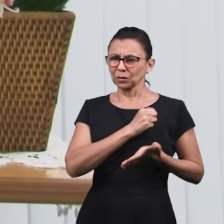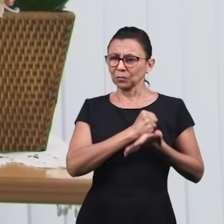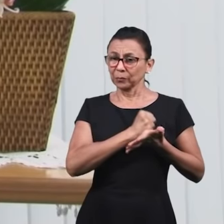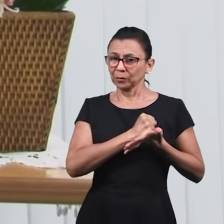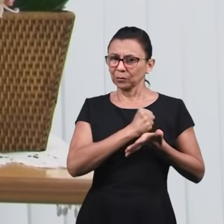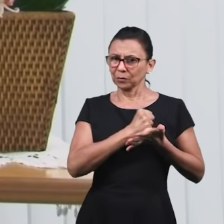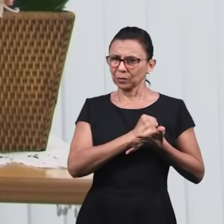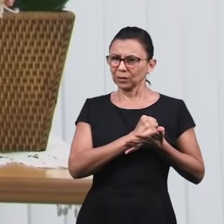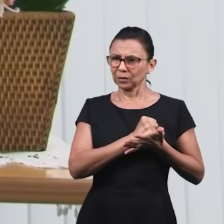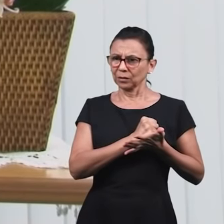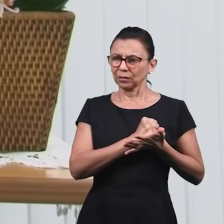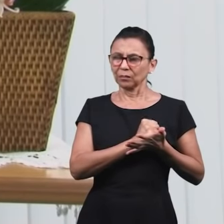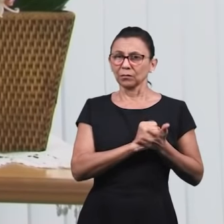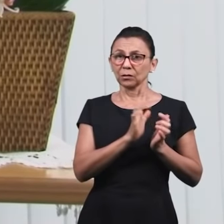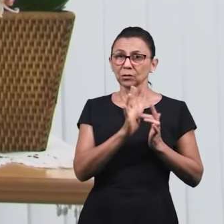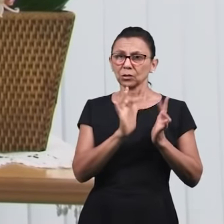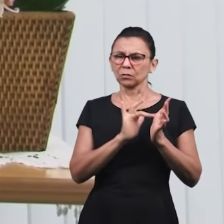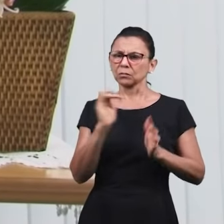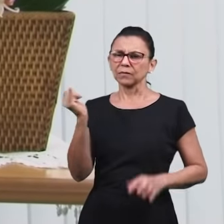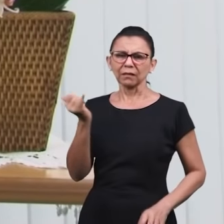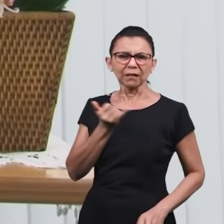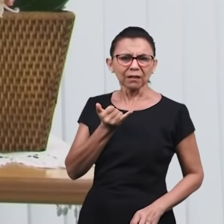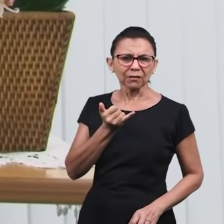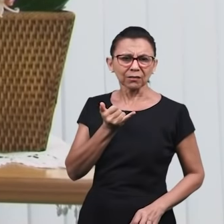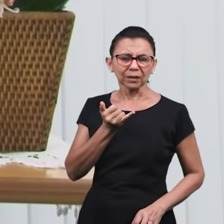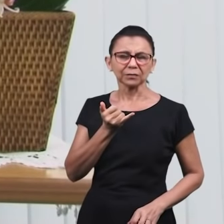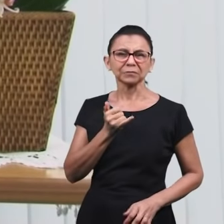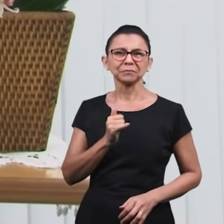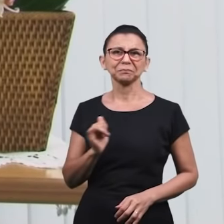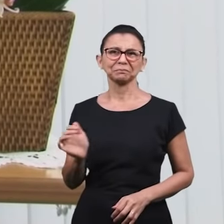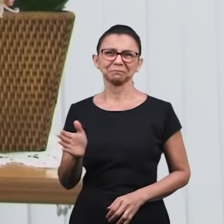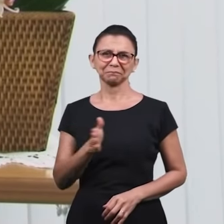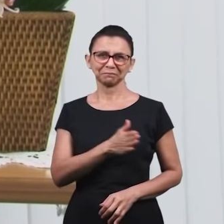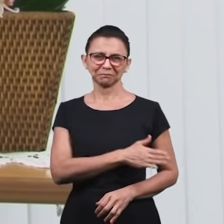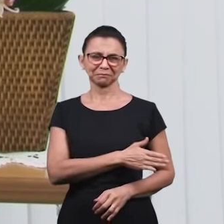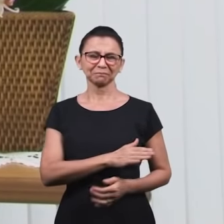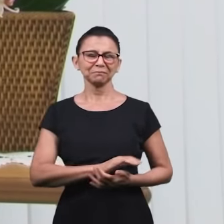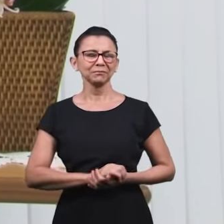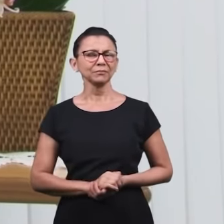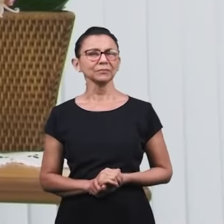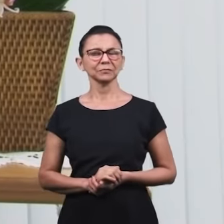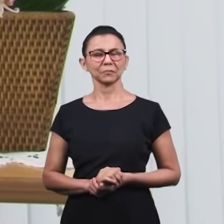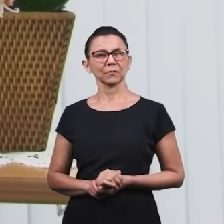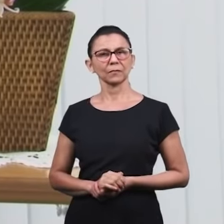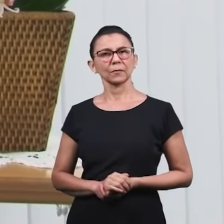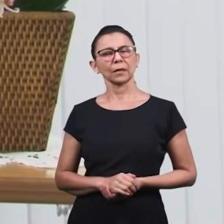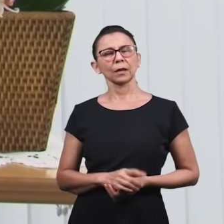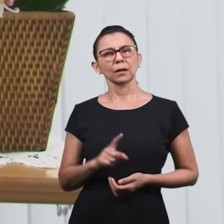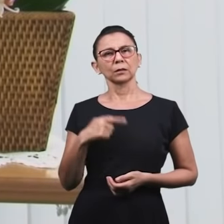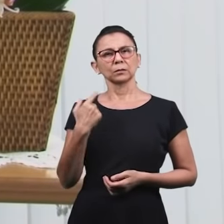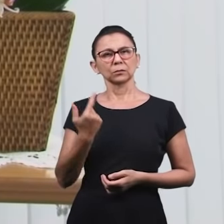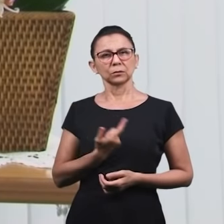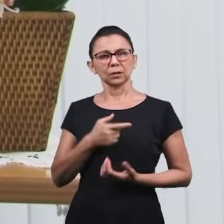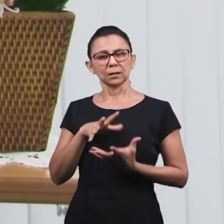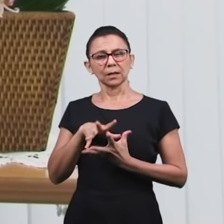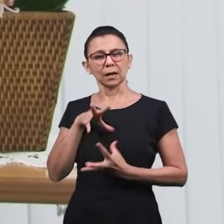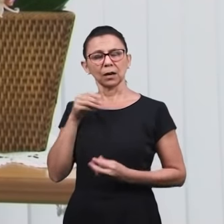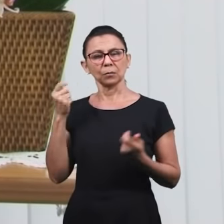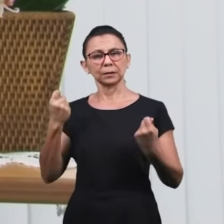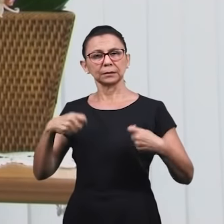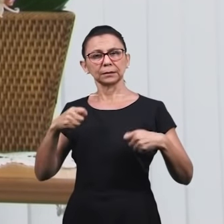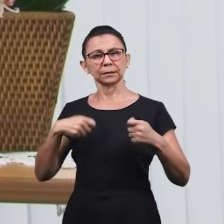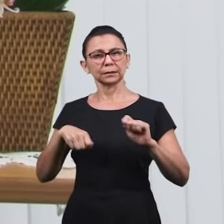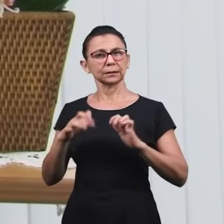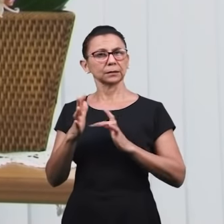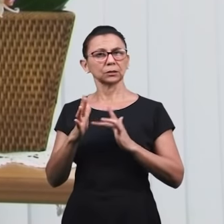conosco? Meus irmãos, a palavra do Senhor, o falar do Senhor, faz arder o coração do homem, porque fala